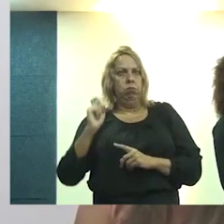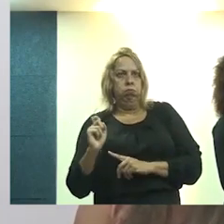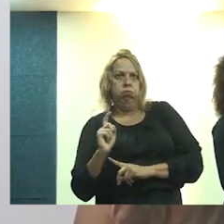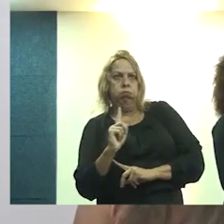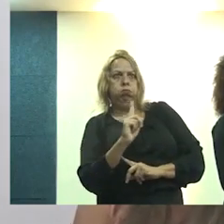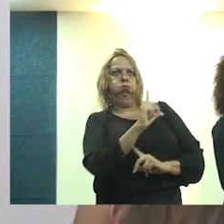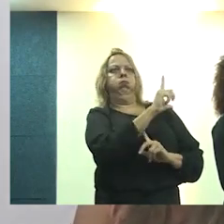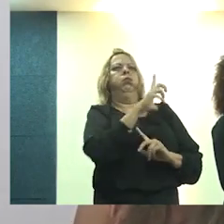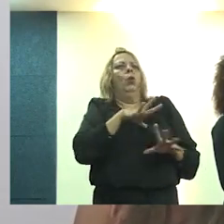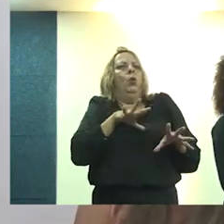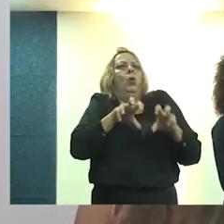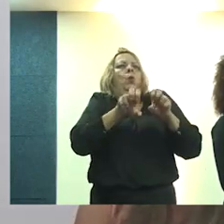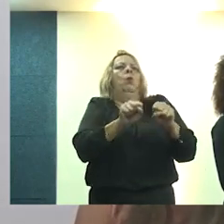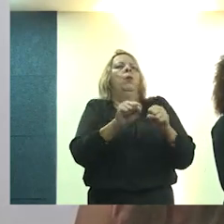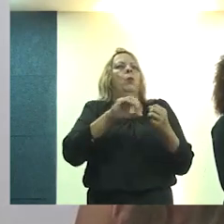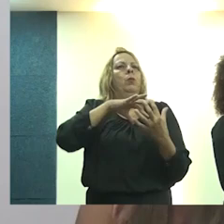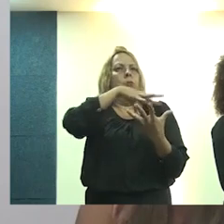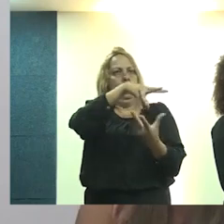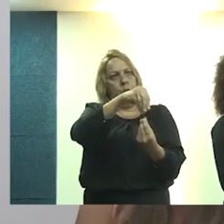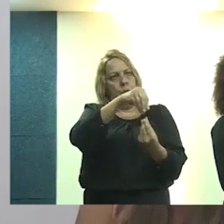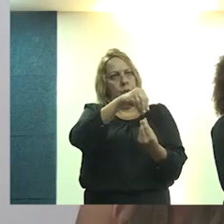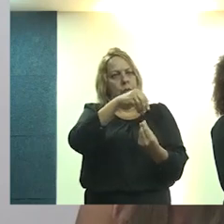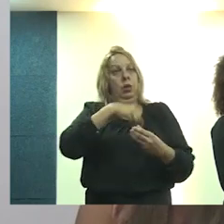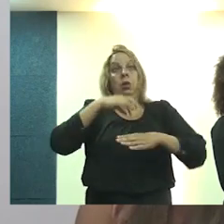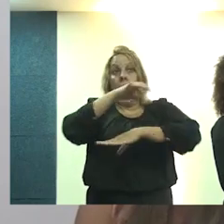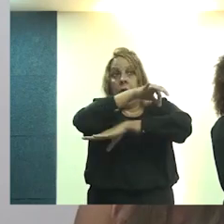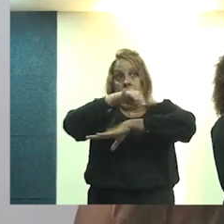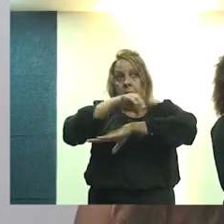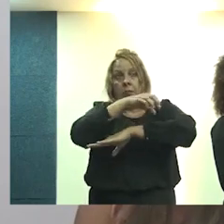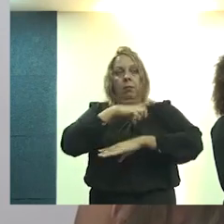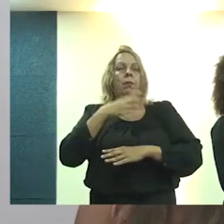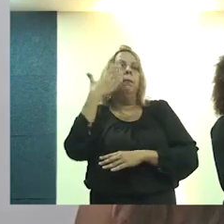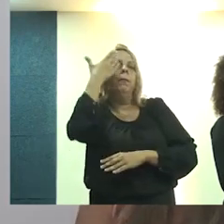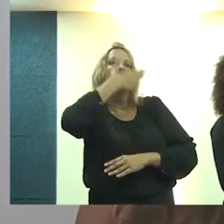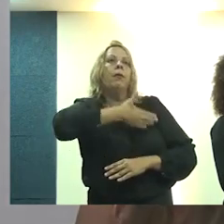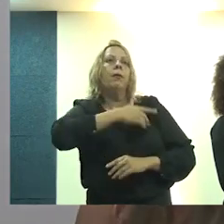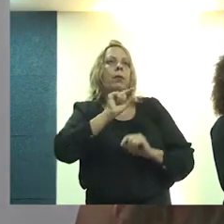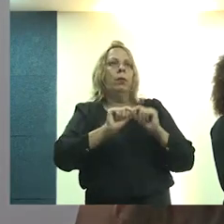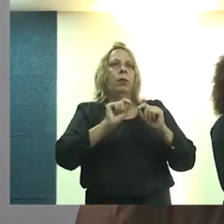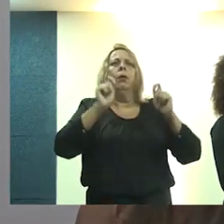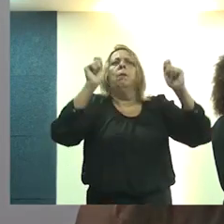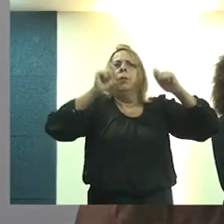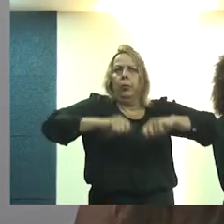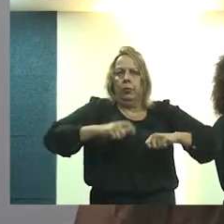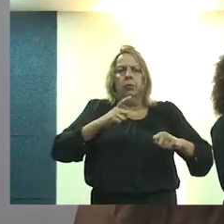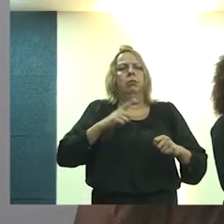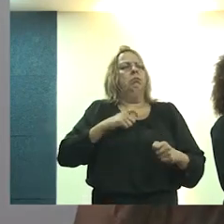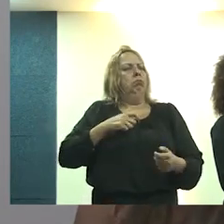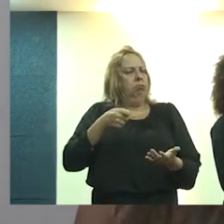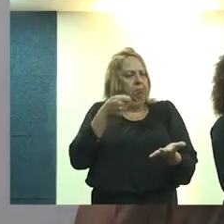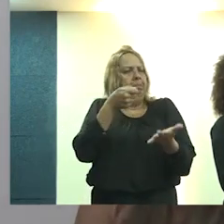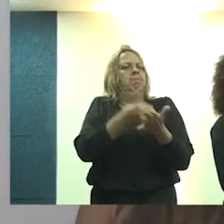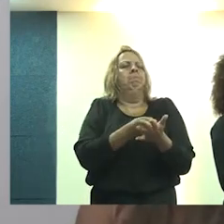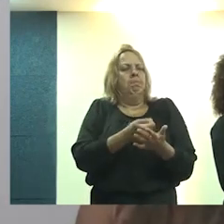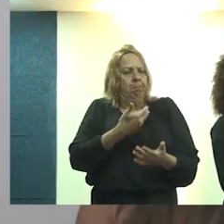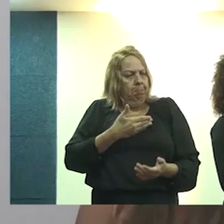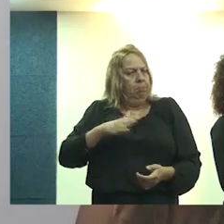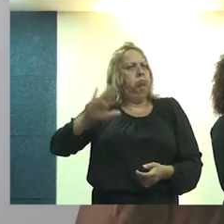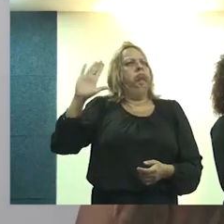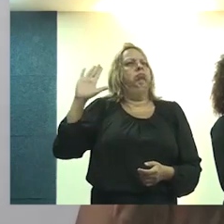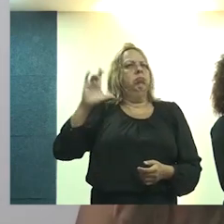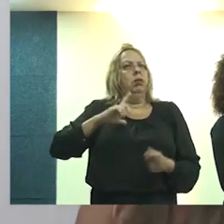a civilização ocupou o nosso planeta, a arquitetura deu provas de que isso pode ser feito com compromisso,